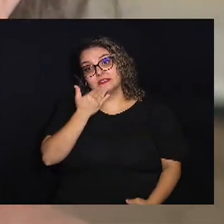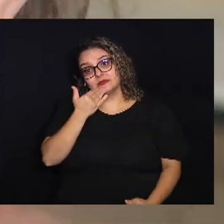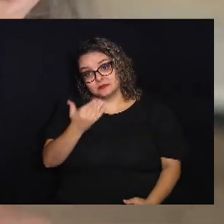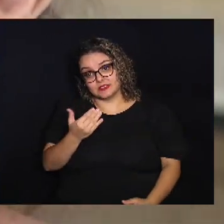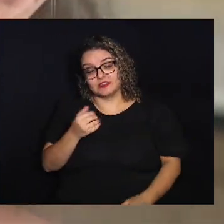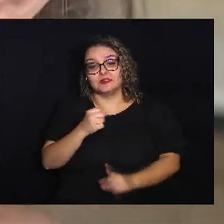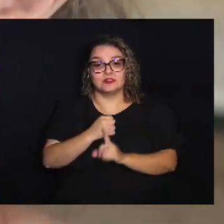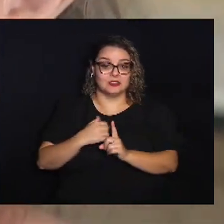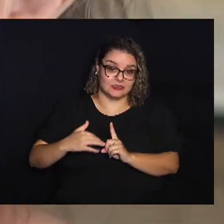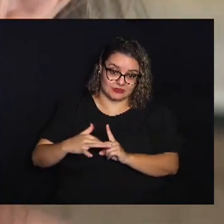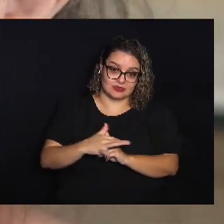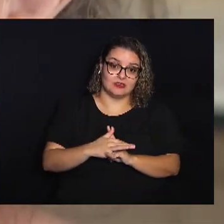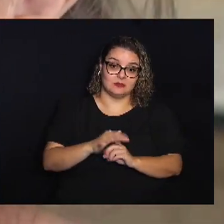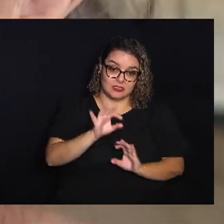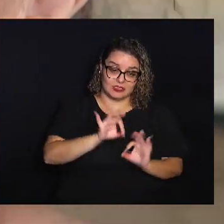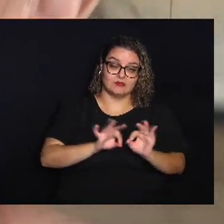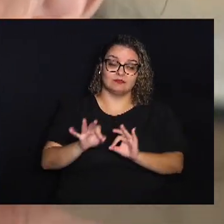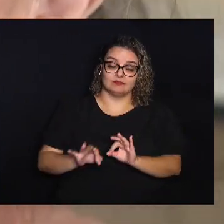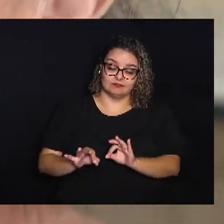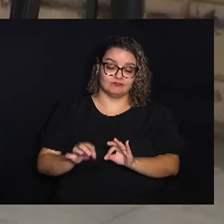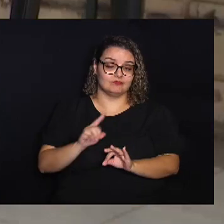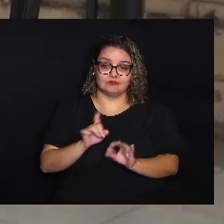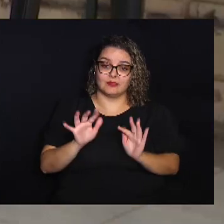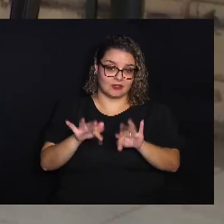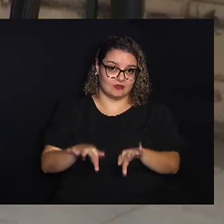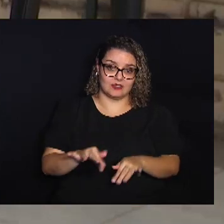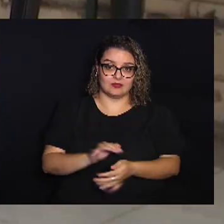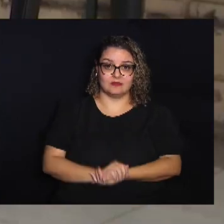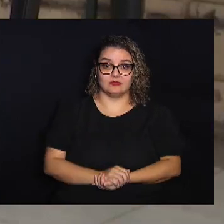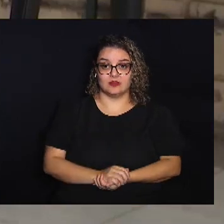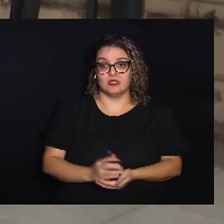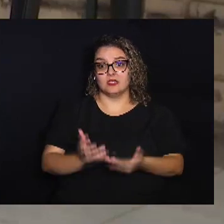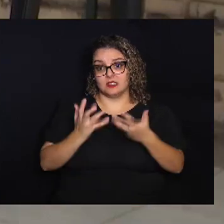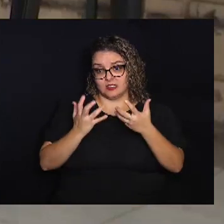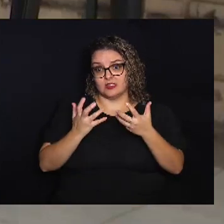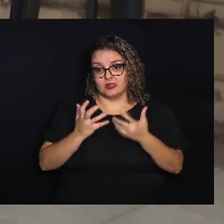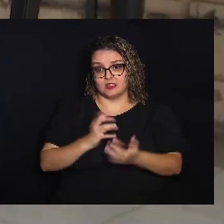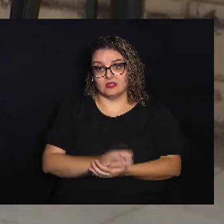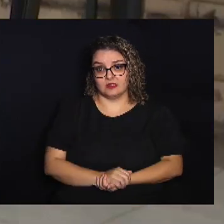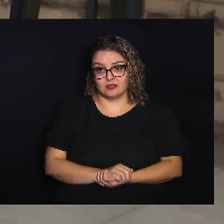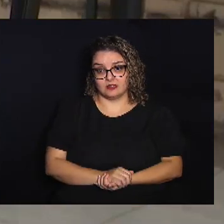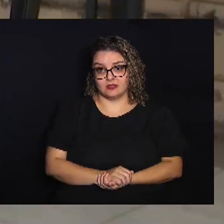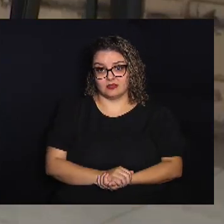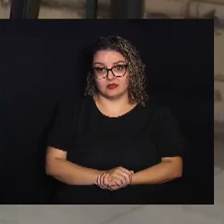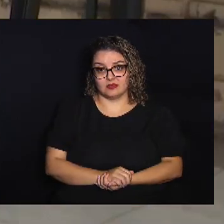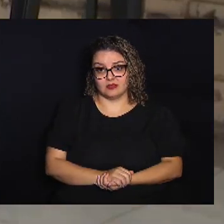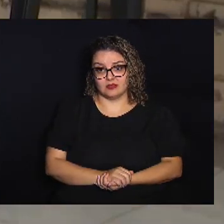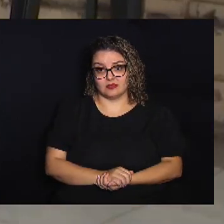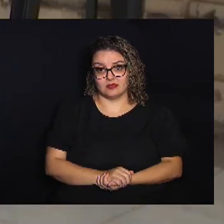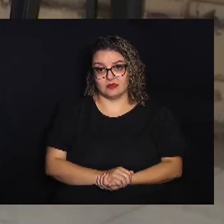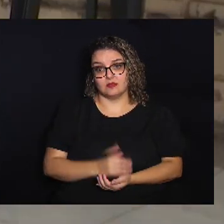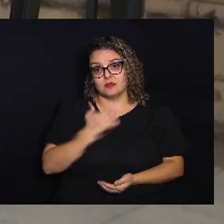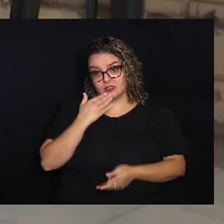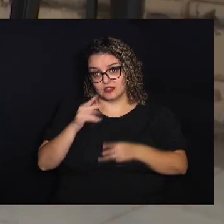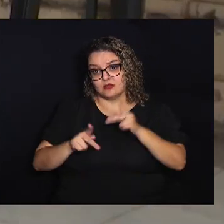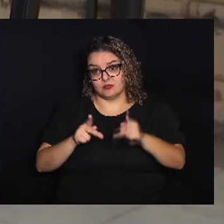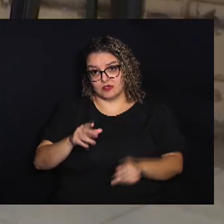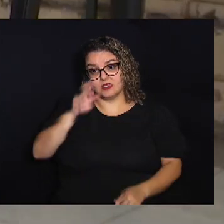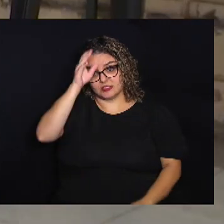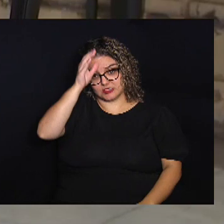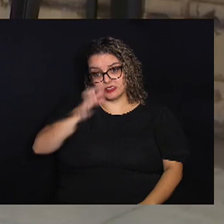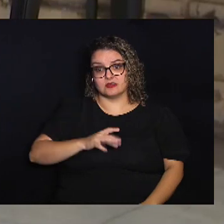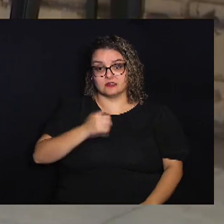sociedade Para que o projeto não chegue ao fim Eu queria pedir a população de Campinas